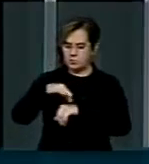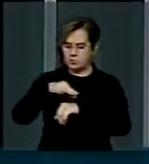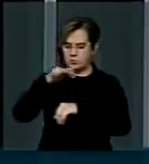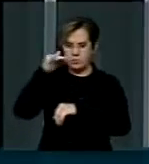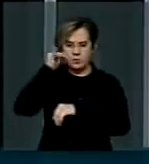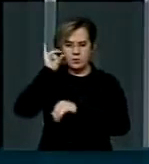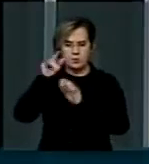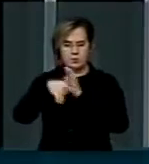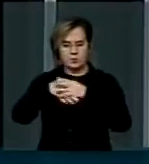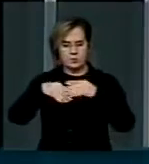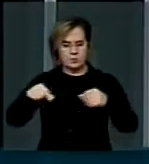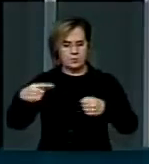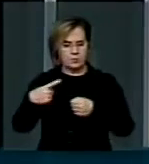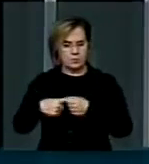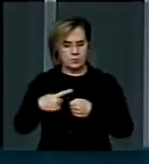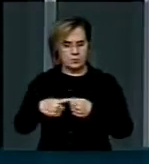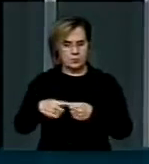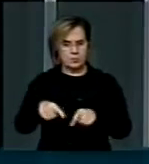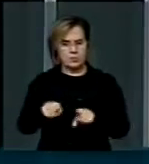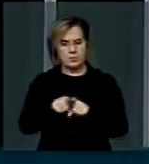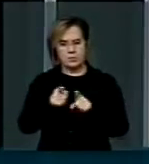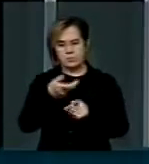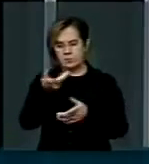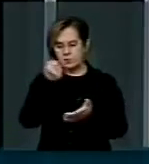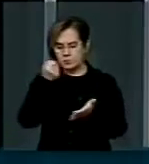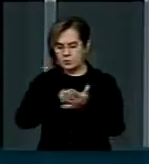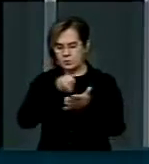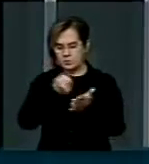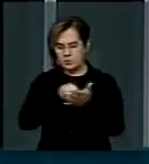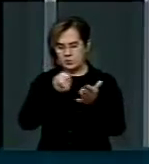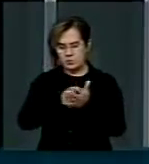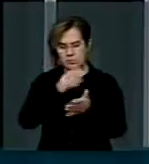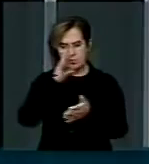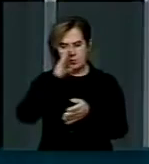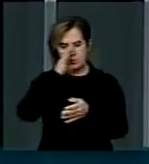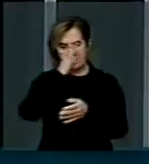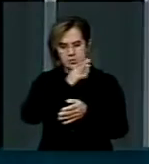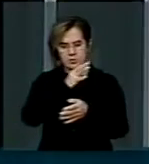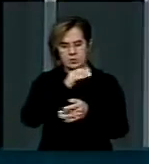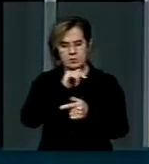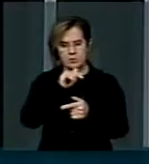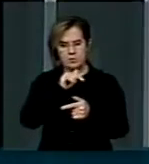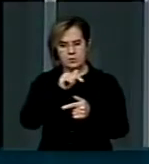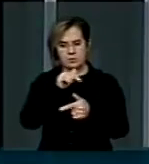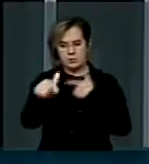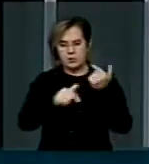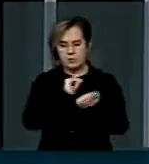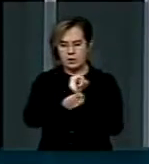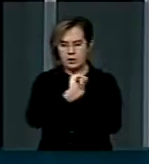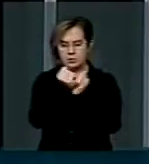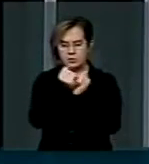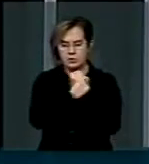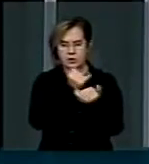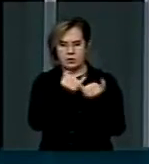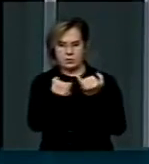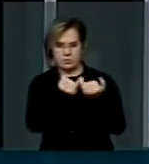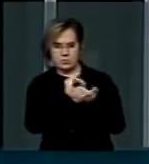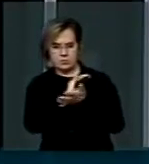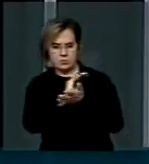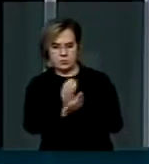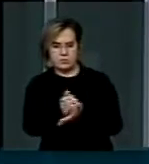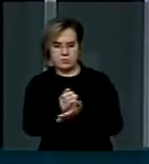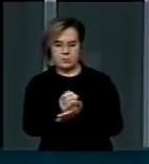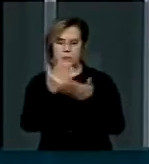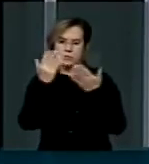rurais que teimam em manter a prática similar ao trabalho escravo. Portanto,